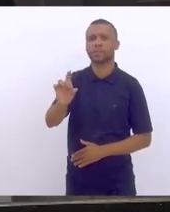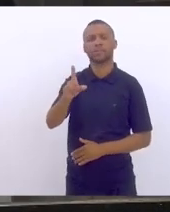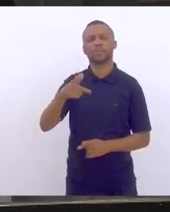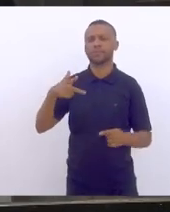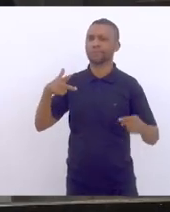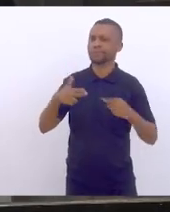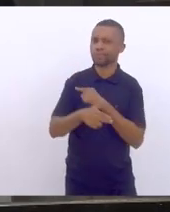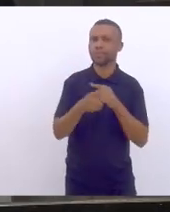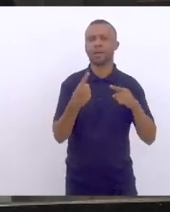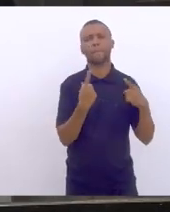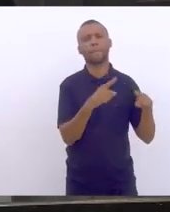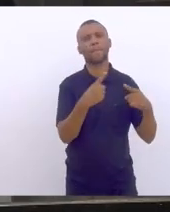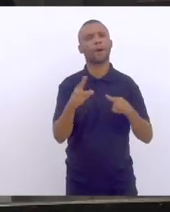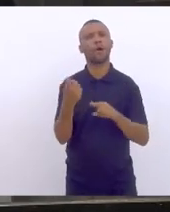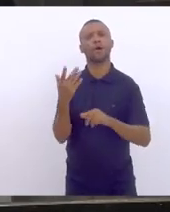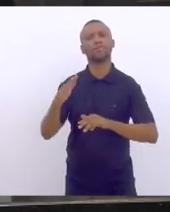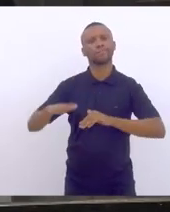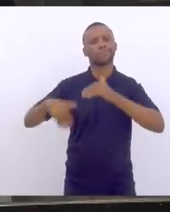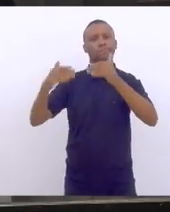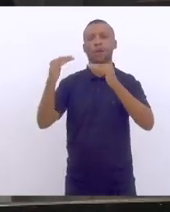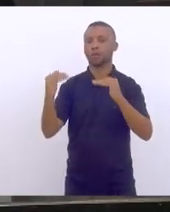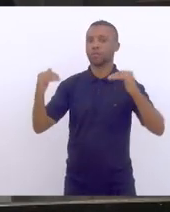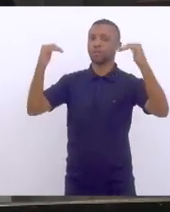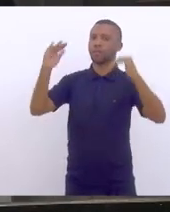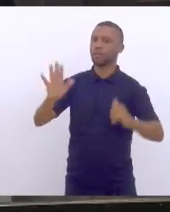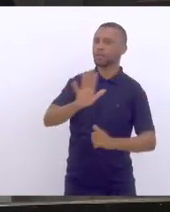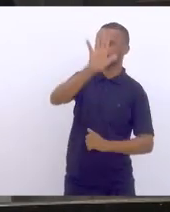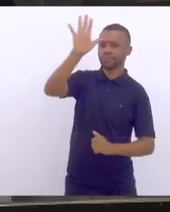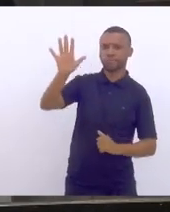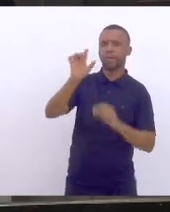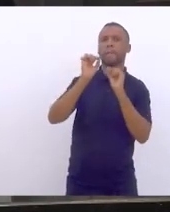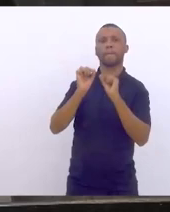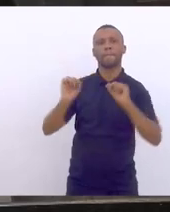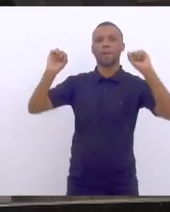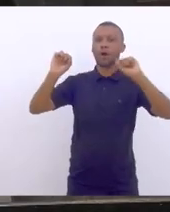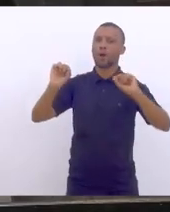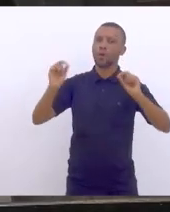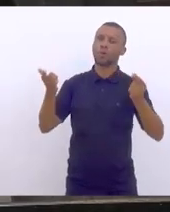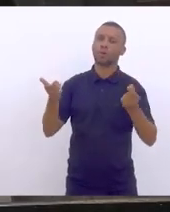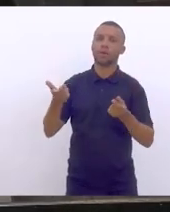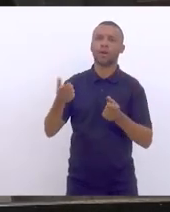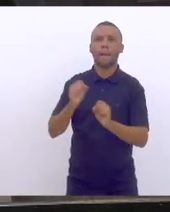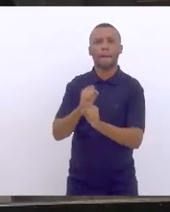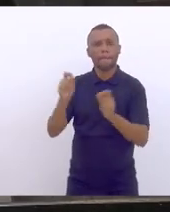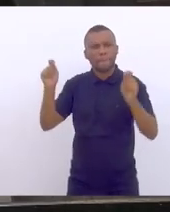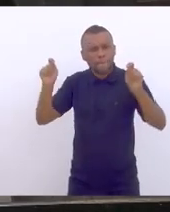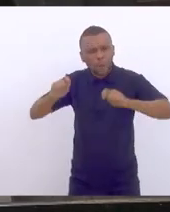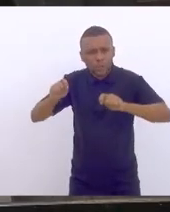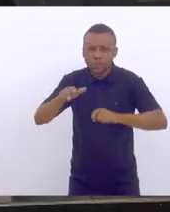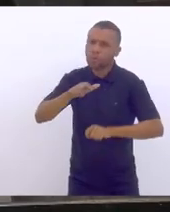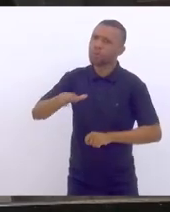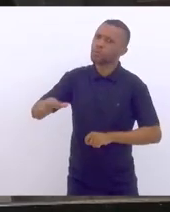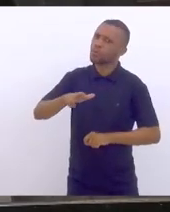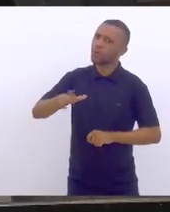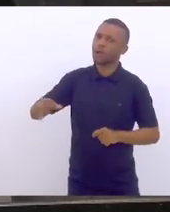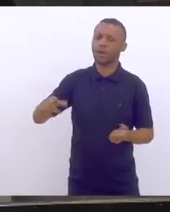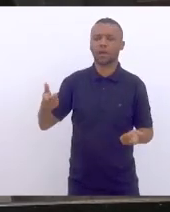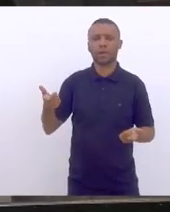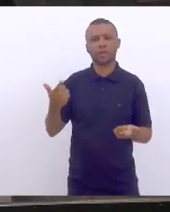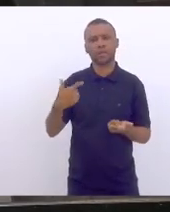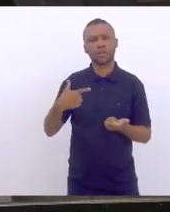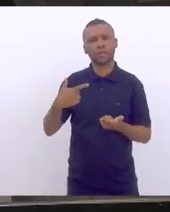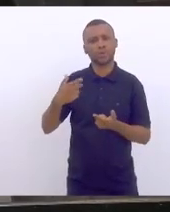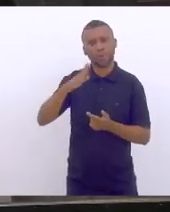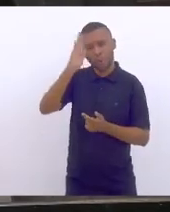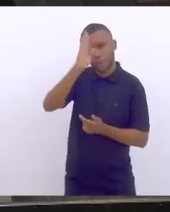ataque ao desenvolvimento e à soberania nacionais, que não é possível que um país se estruture e